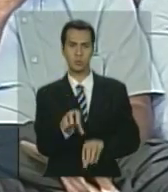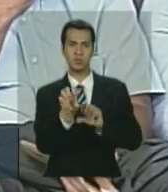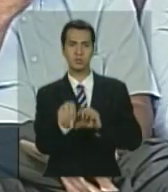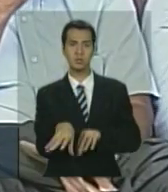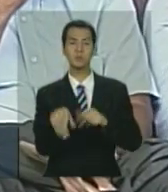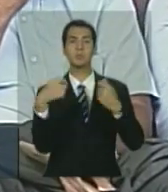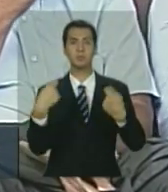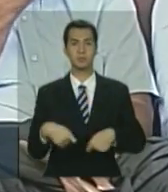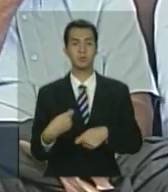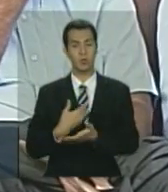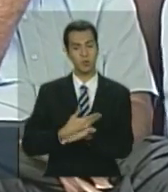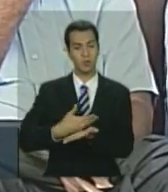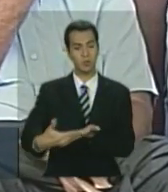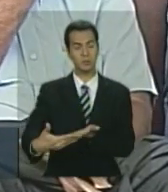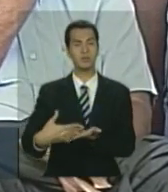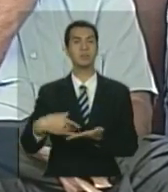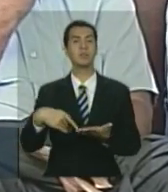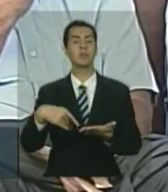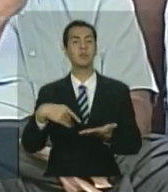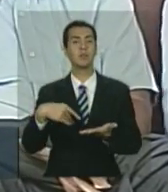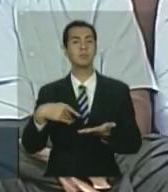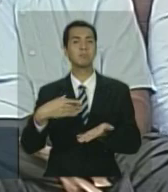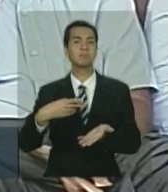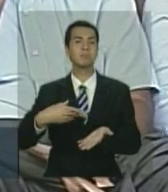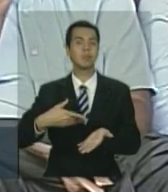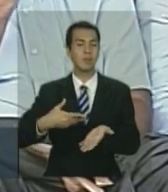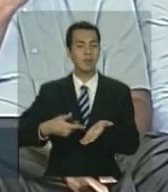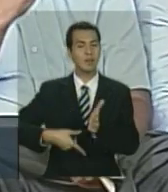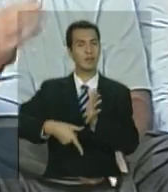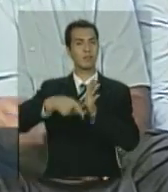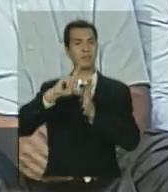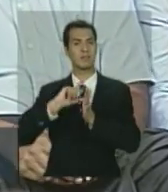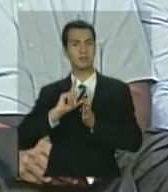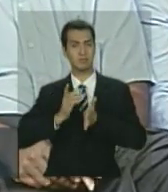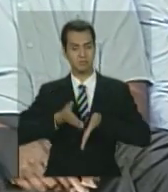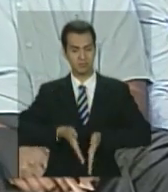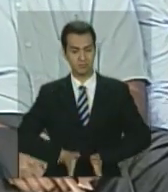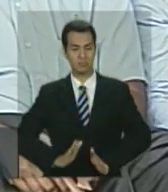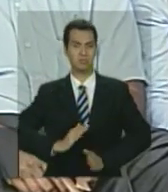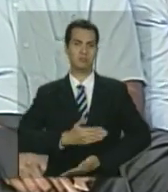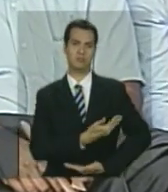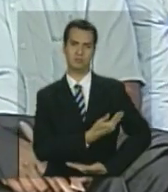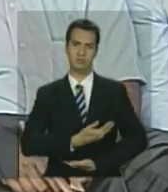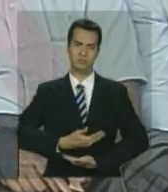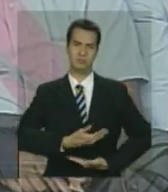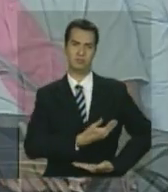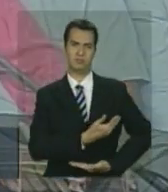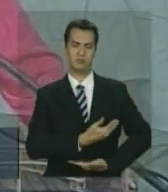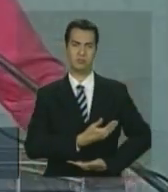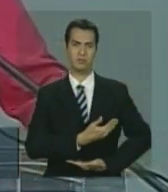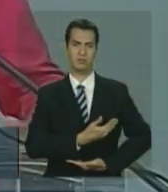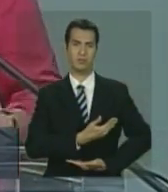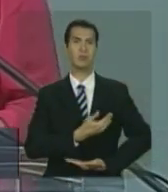importância desde a pessoa e da criança ao nascer.